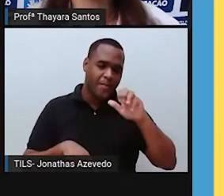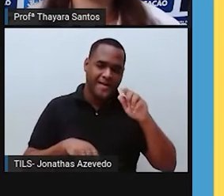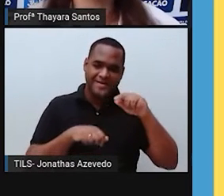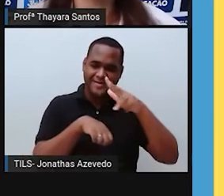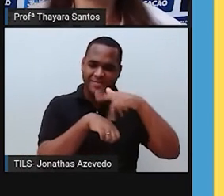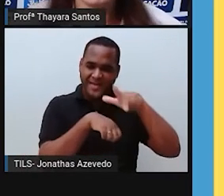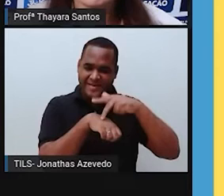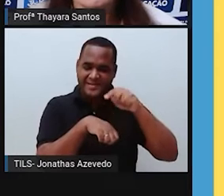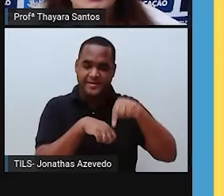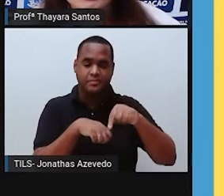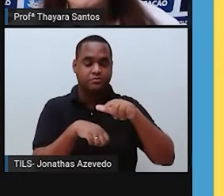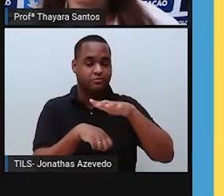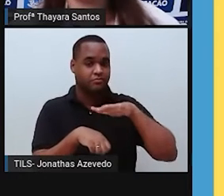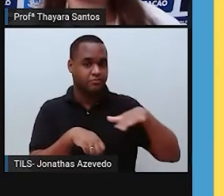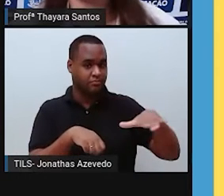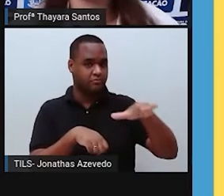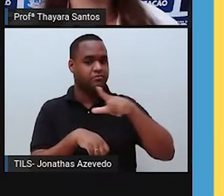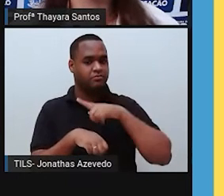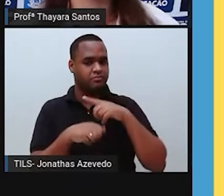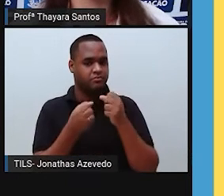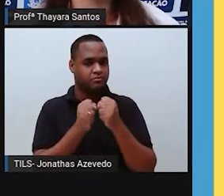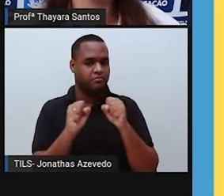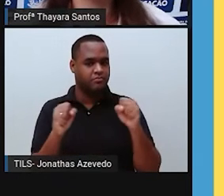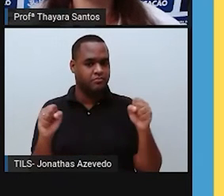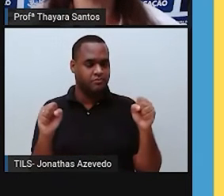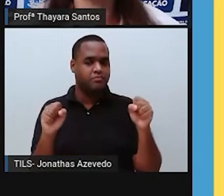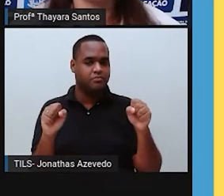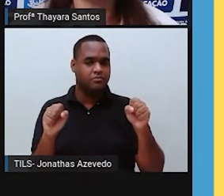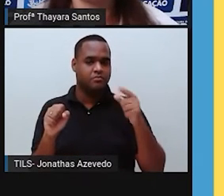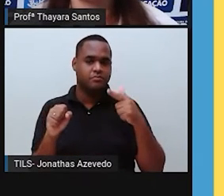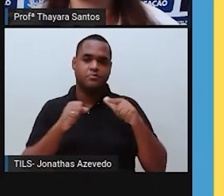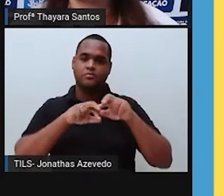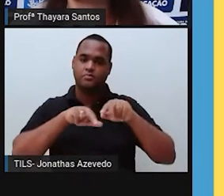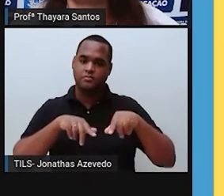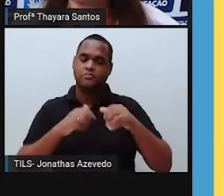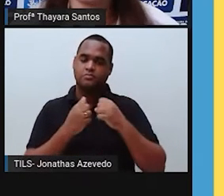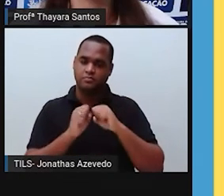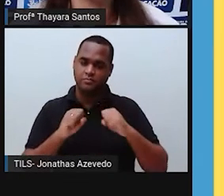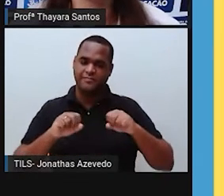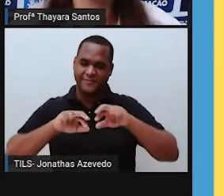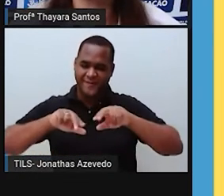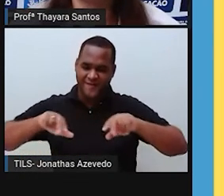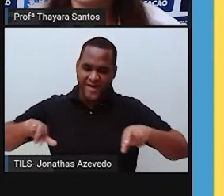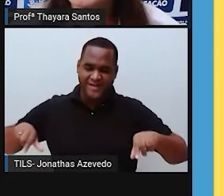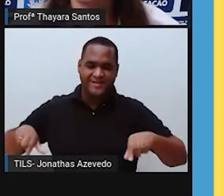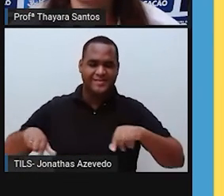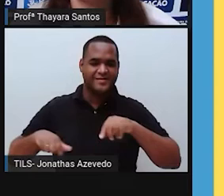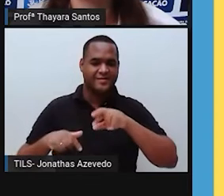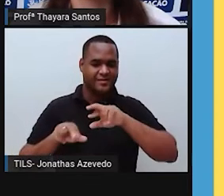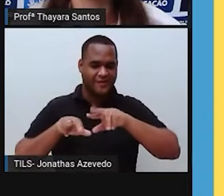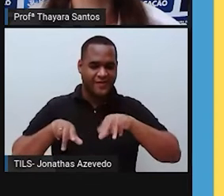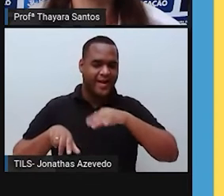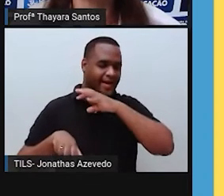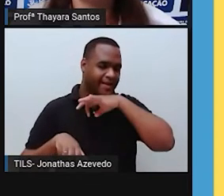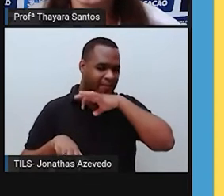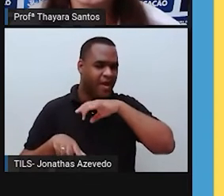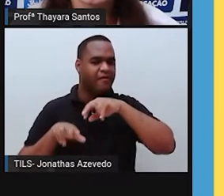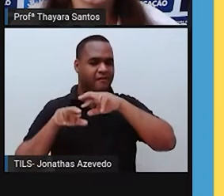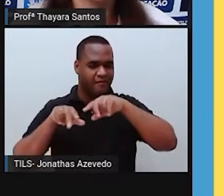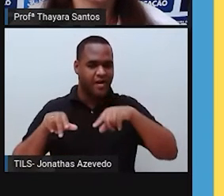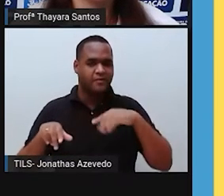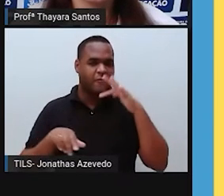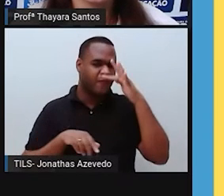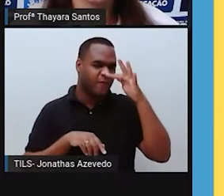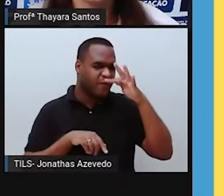Então, em termos de área, ele é o maior. E em termos de diversidade biológica, também é maior. Tem muitas espécies que existem